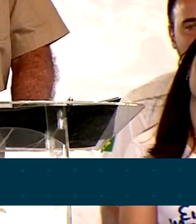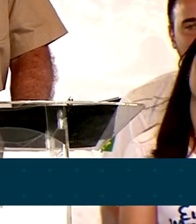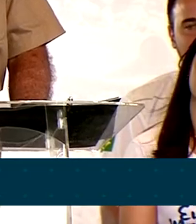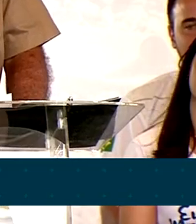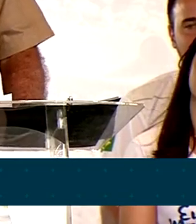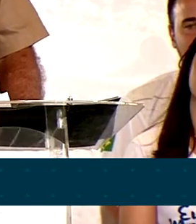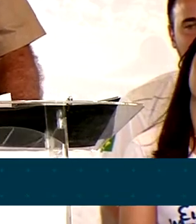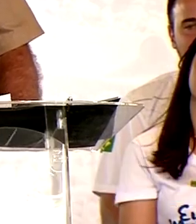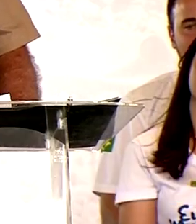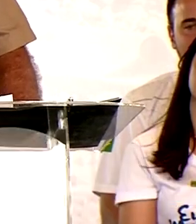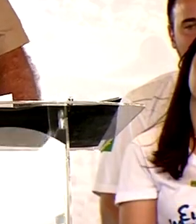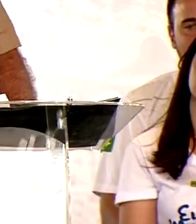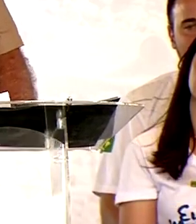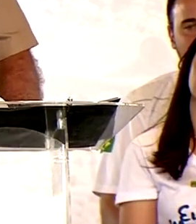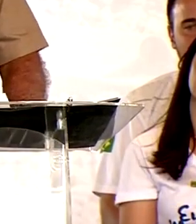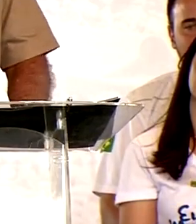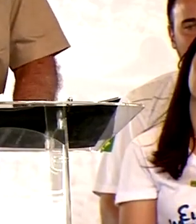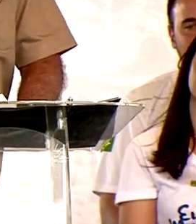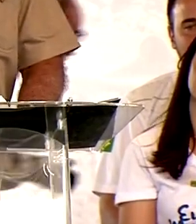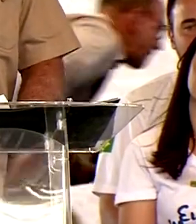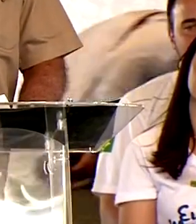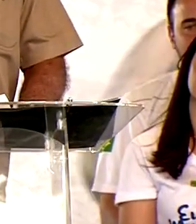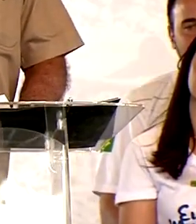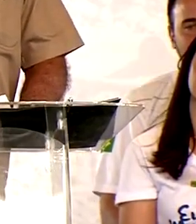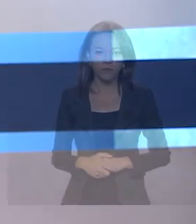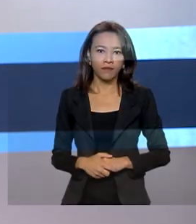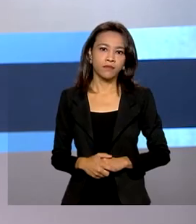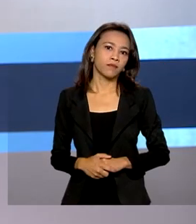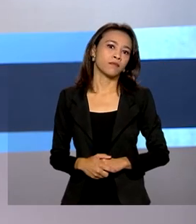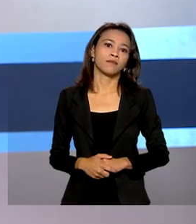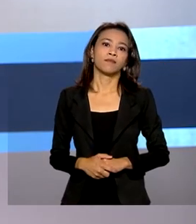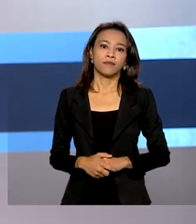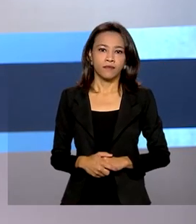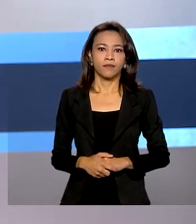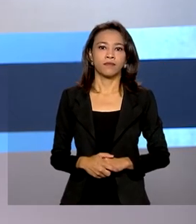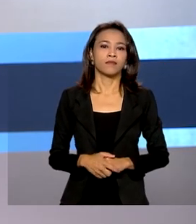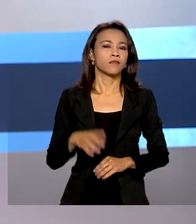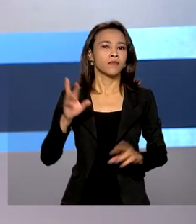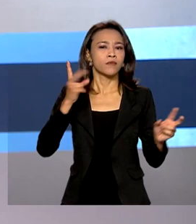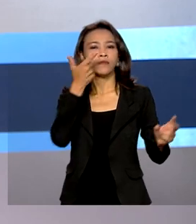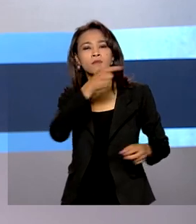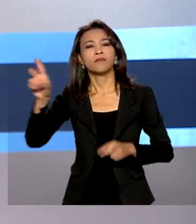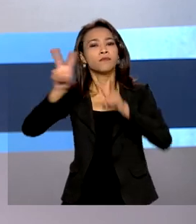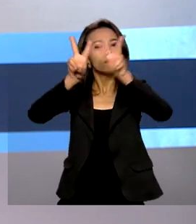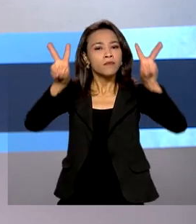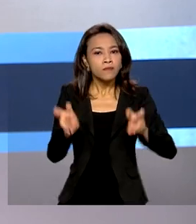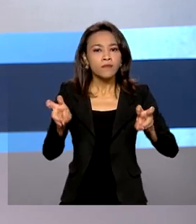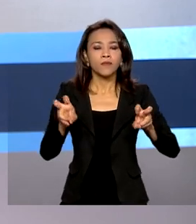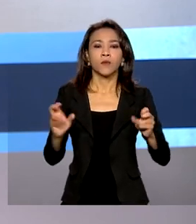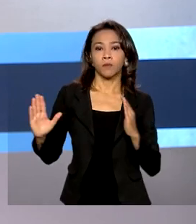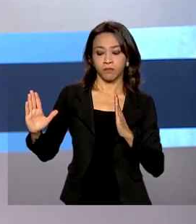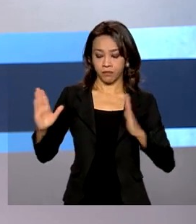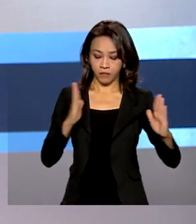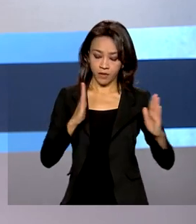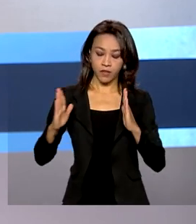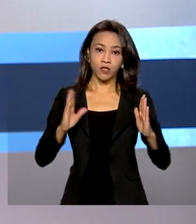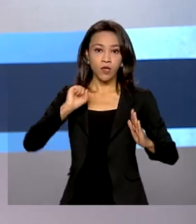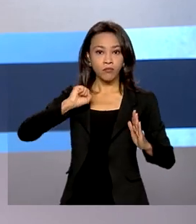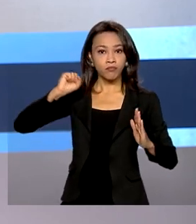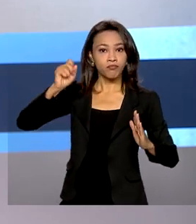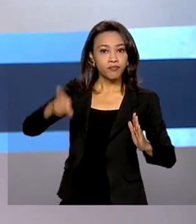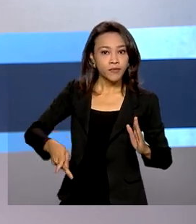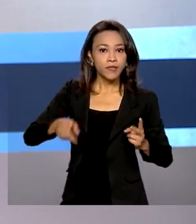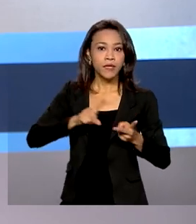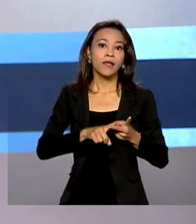prontos para exportar para fora do nosso Brasil. Mudando de assunto agora, o prazo para aposentados e